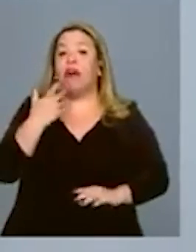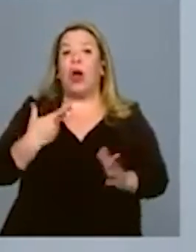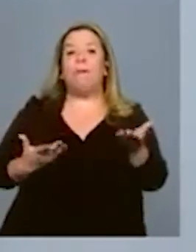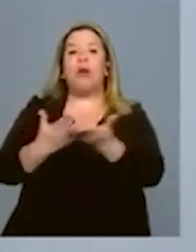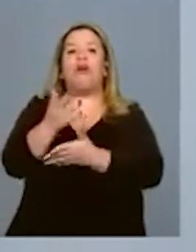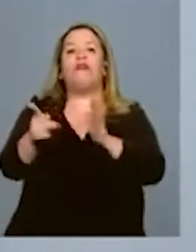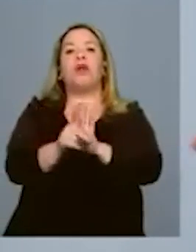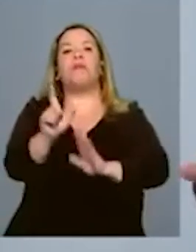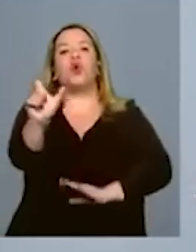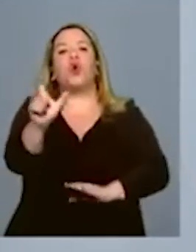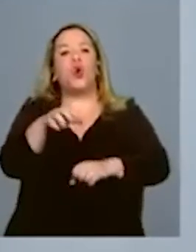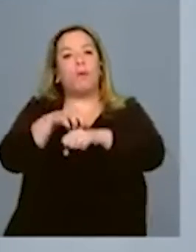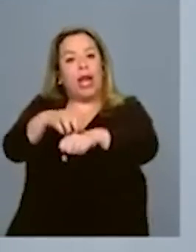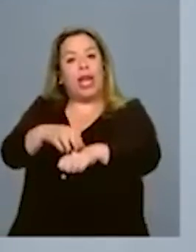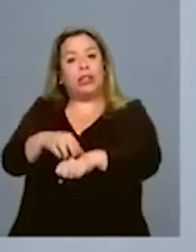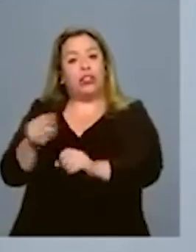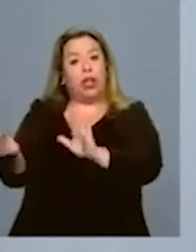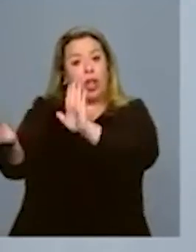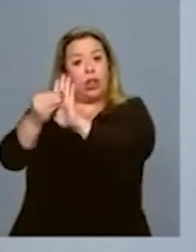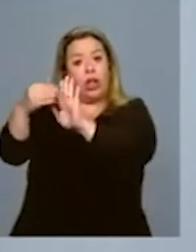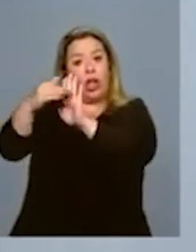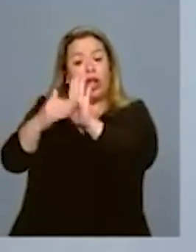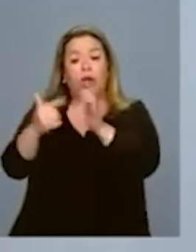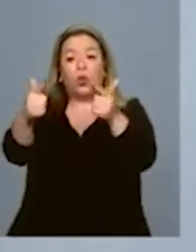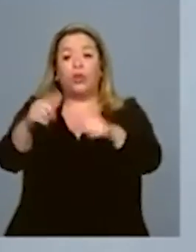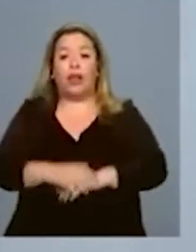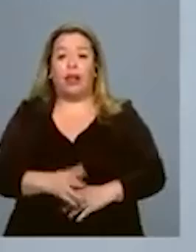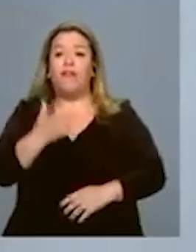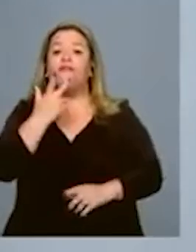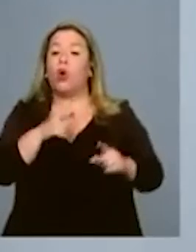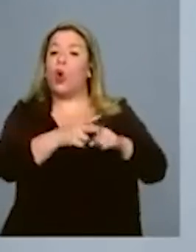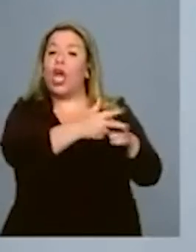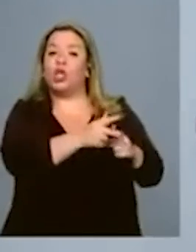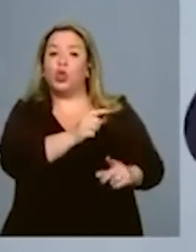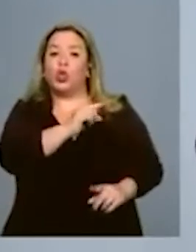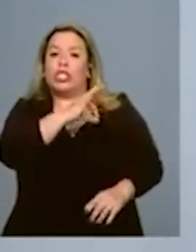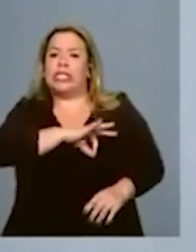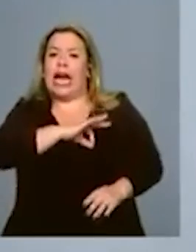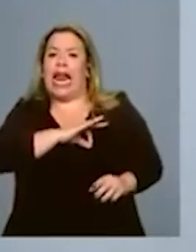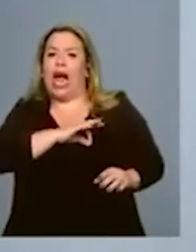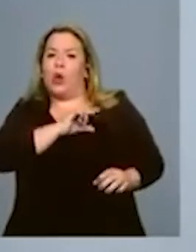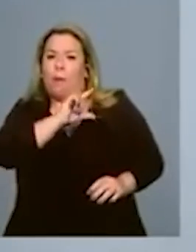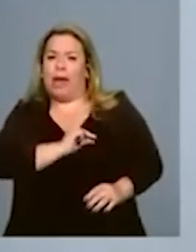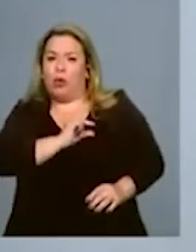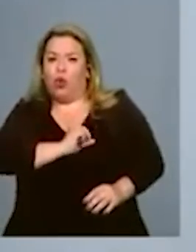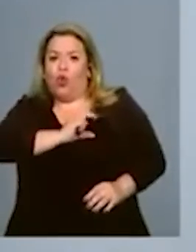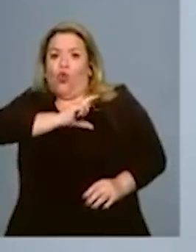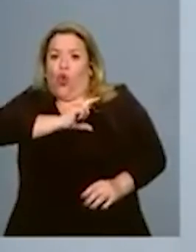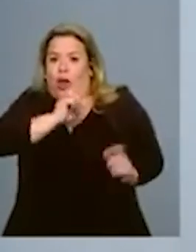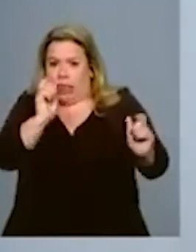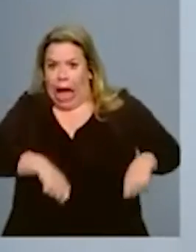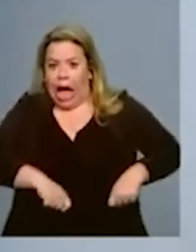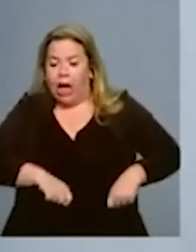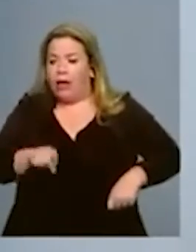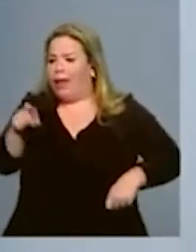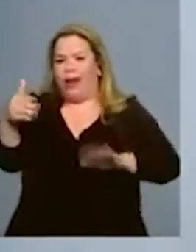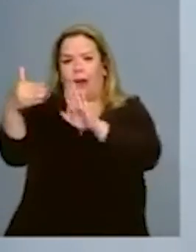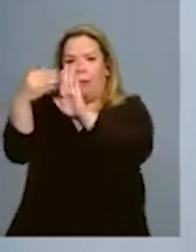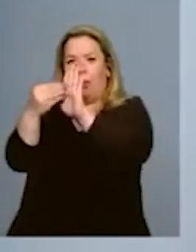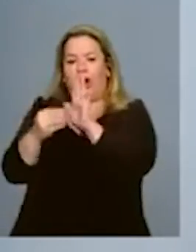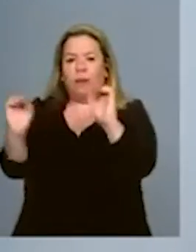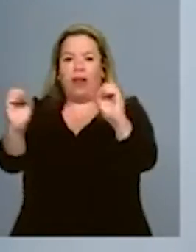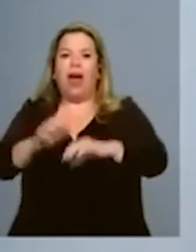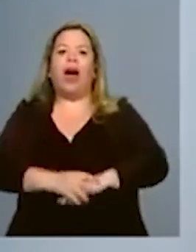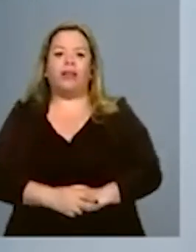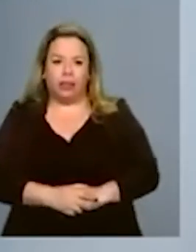único metropolitano não está no programa dele. É a favor do reajuste do salário mínimo paulista não está no programa dele. Baixar o ICMS